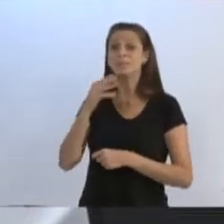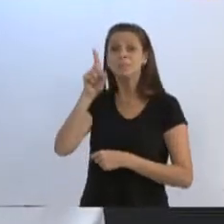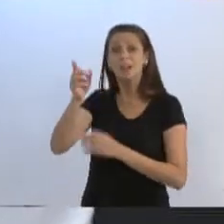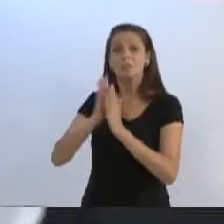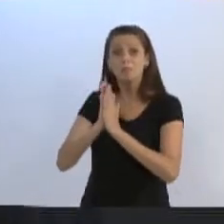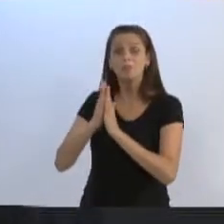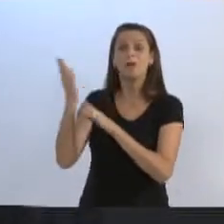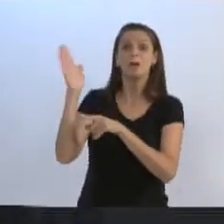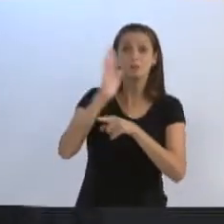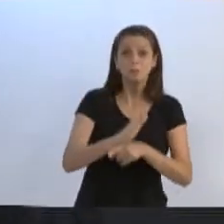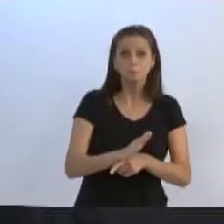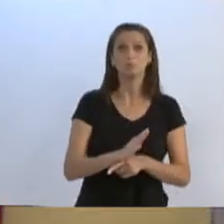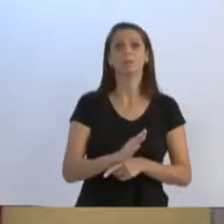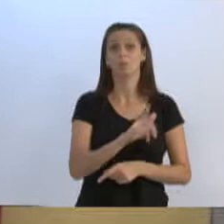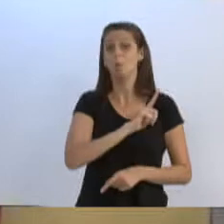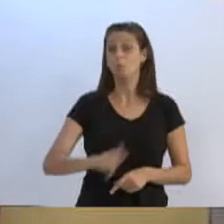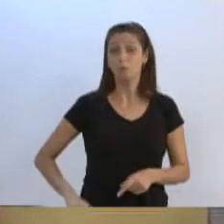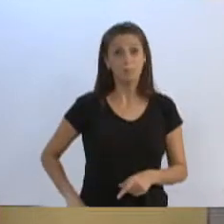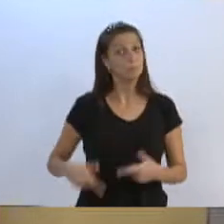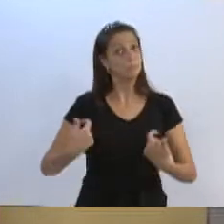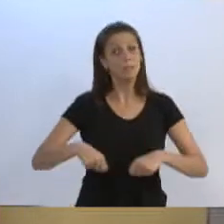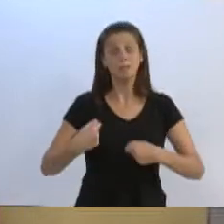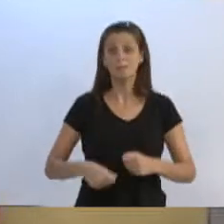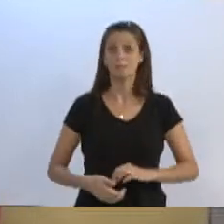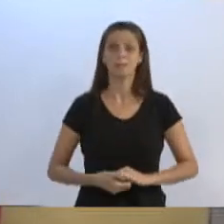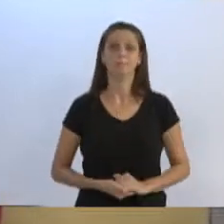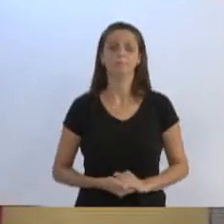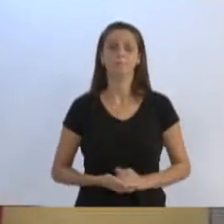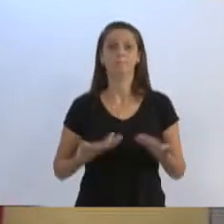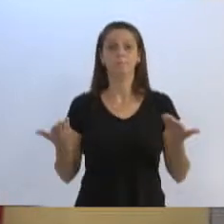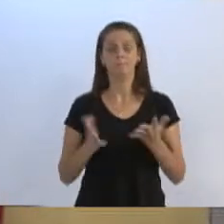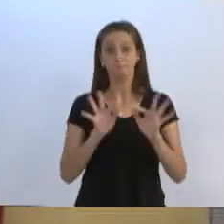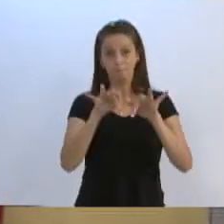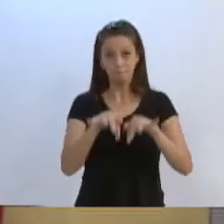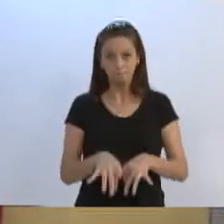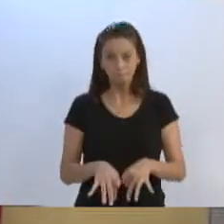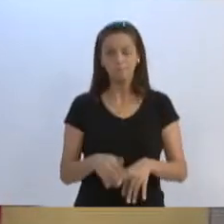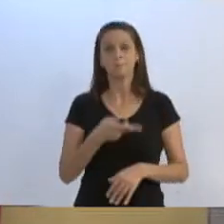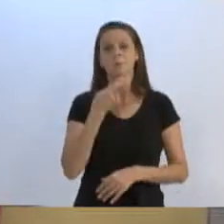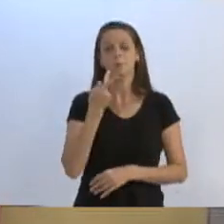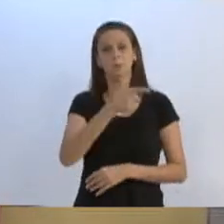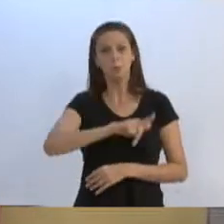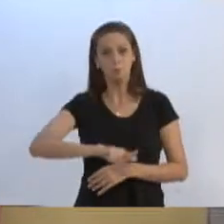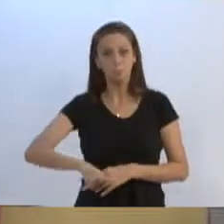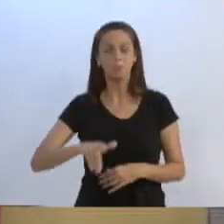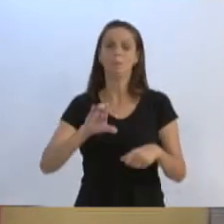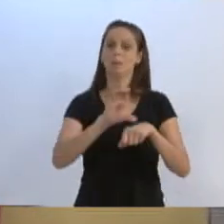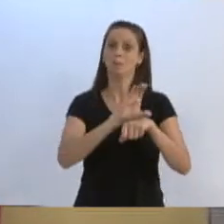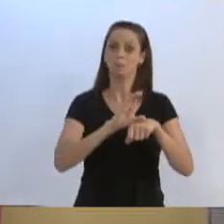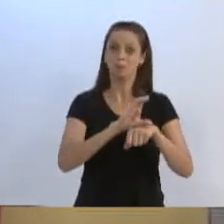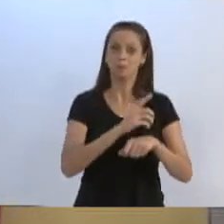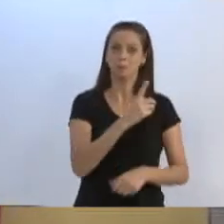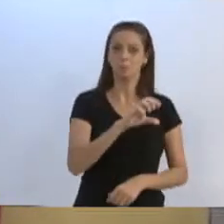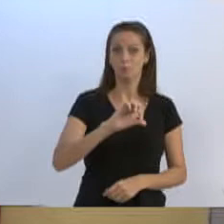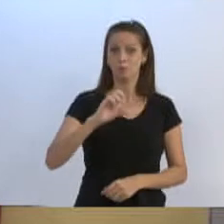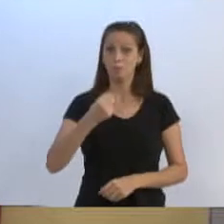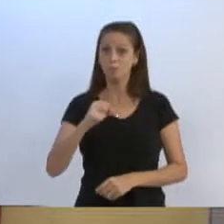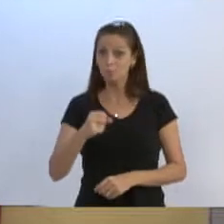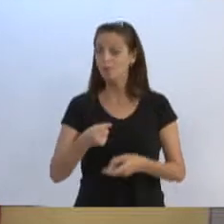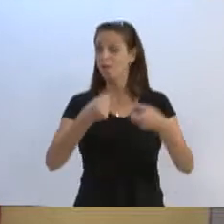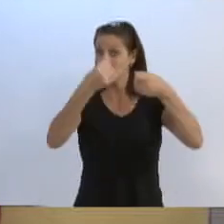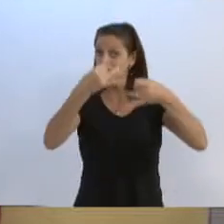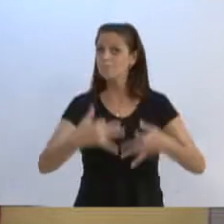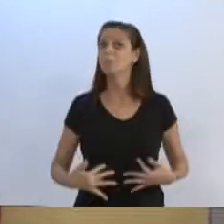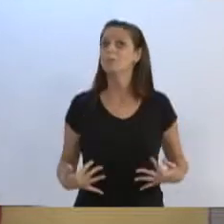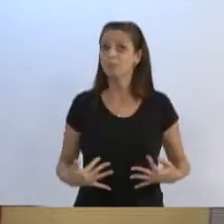sua parte. Muito obrigado. Para finalizar, presidente, eu repito aqui, a Constituição de 88, ela traz